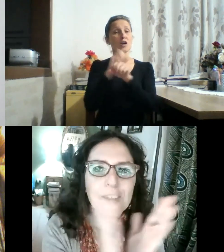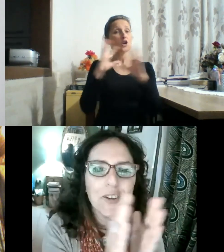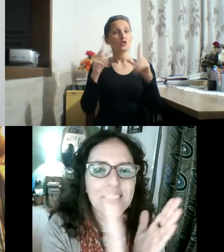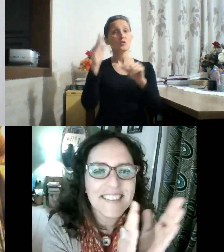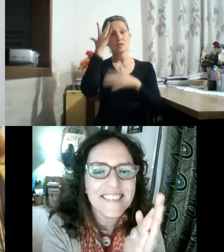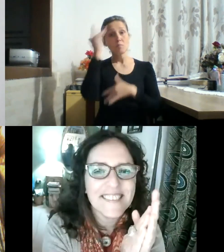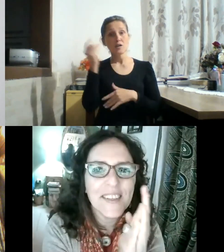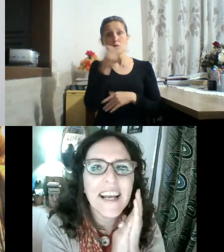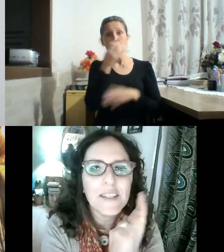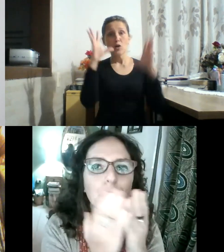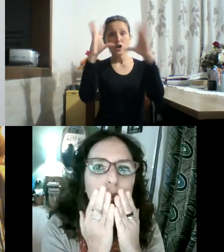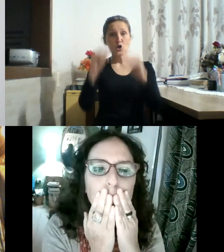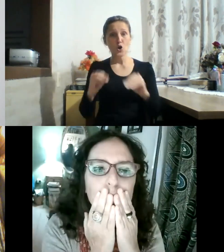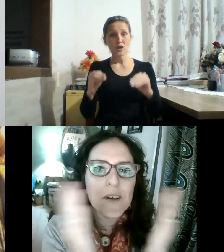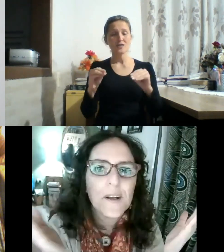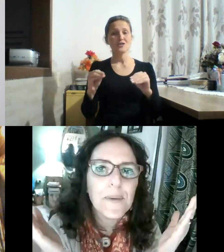Boa noite. Boa noite.